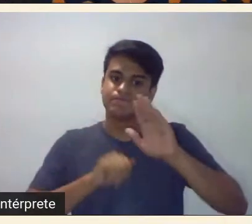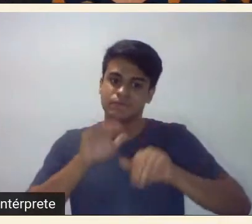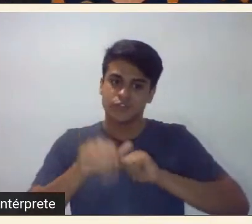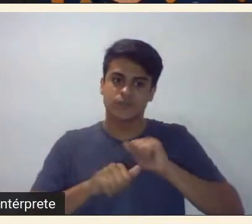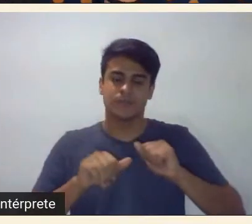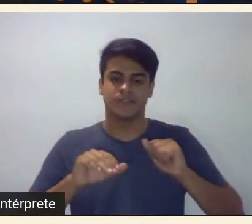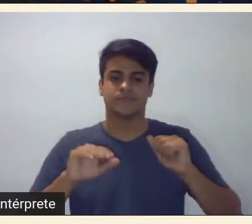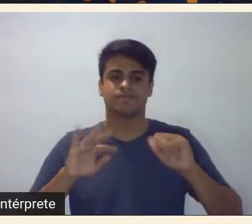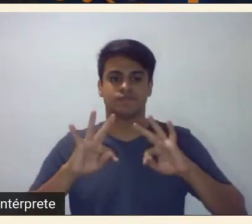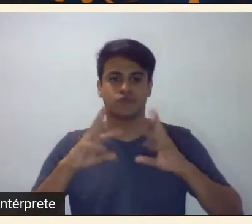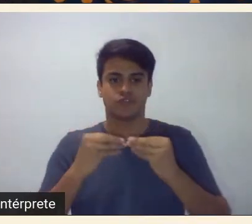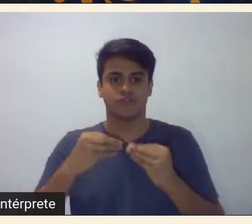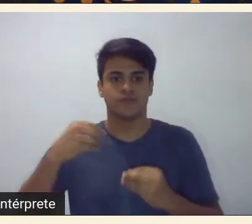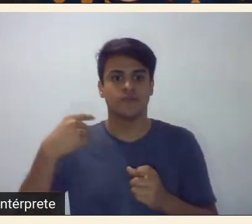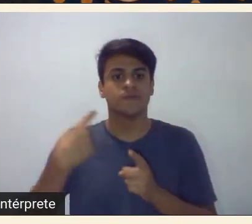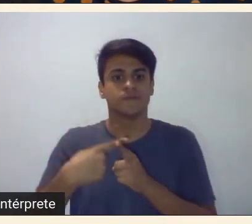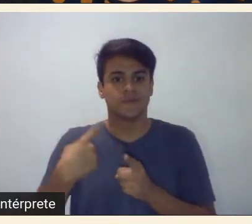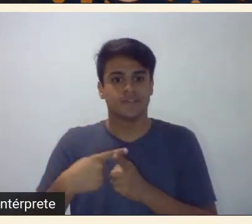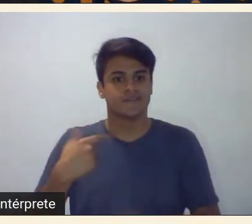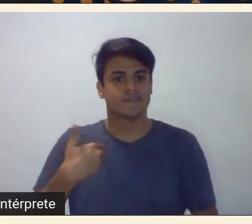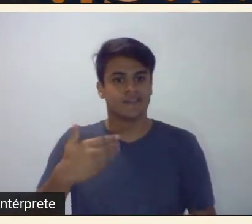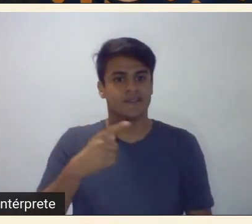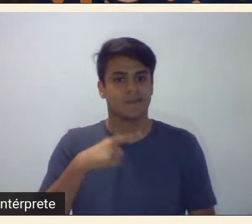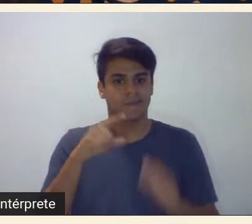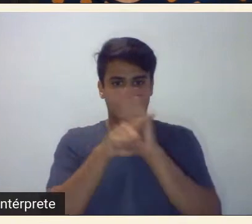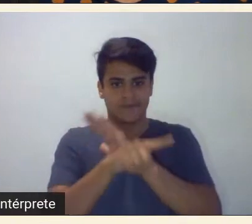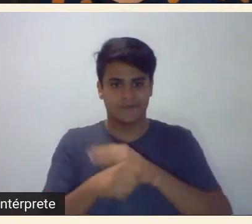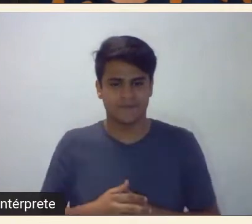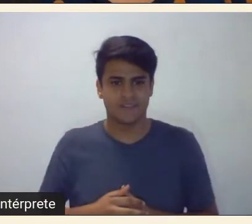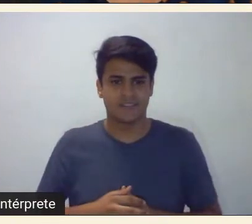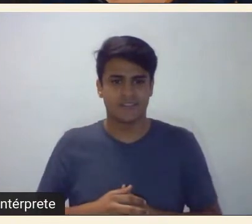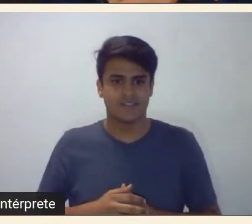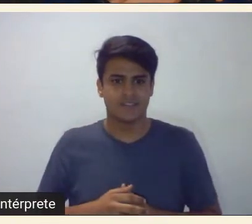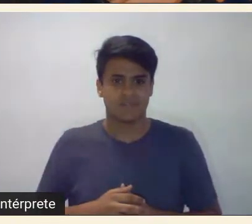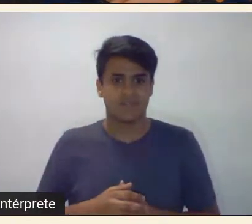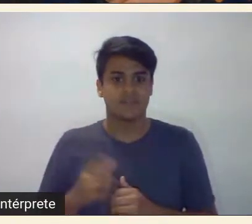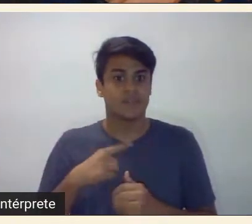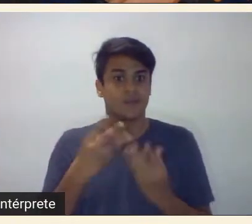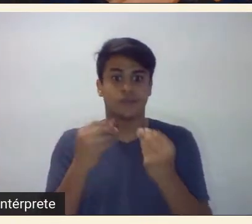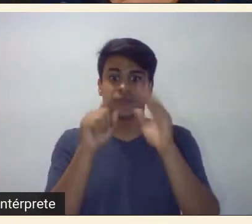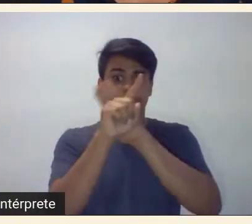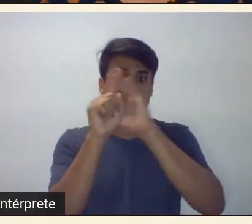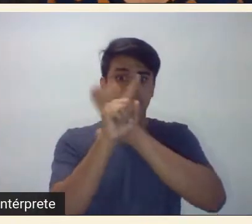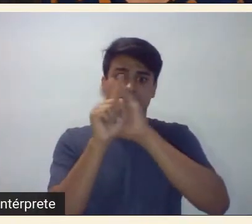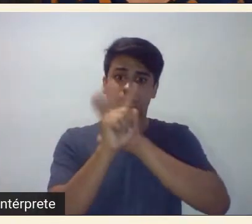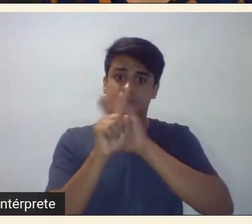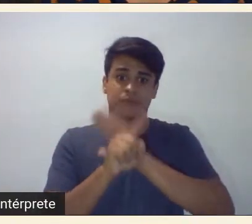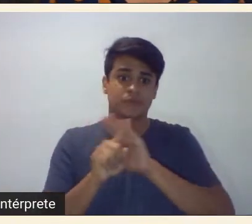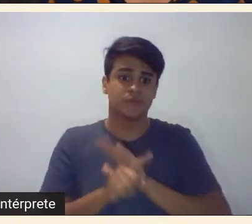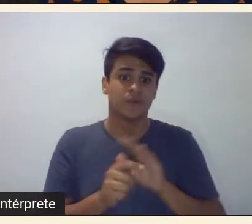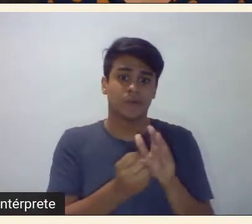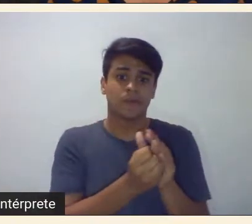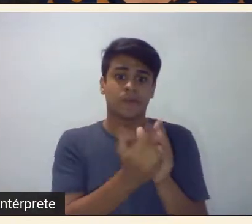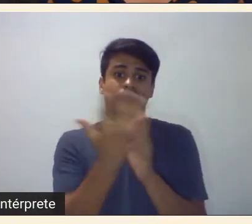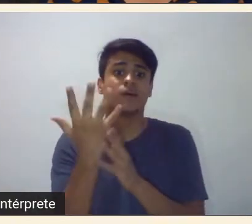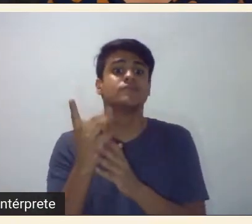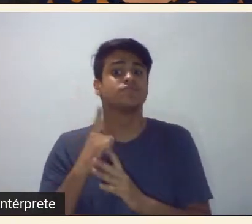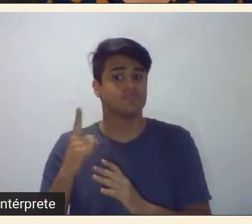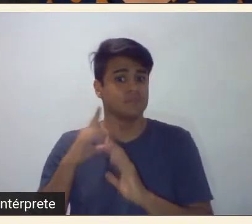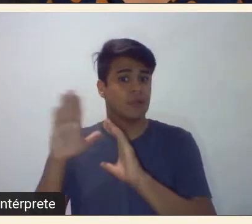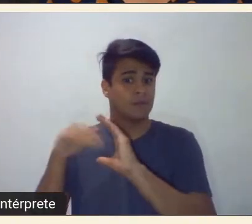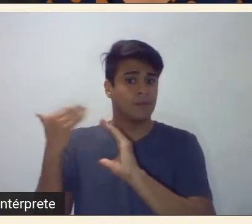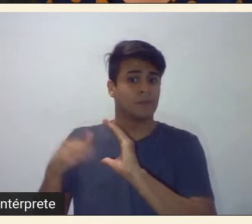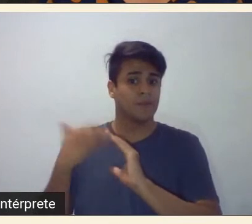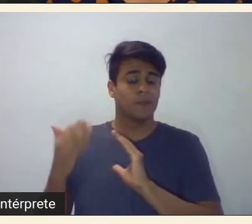uma palestra para dar muitas perguntas. Eu estou recebendo perguntas já faz algum tempo e estou